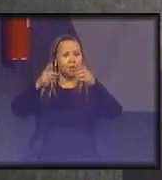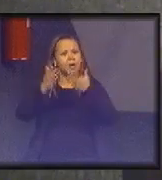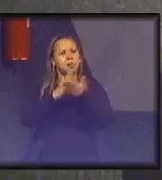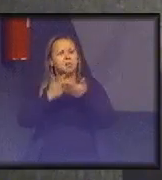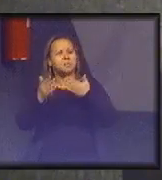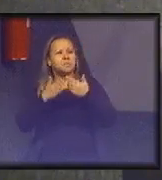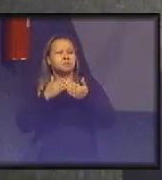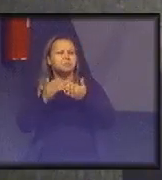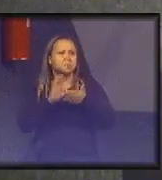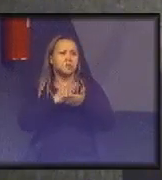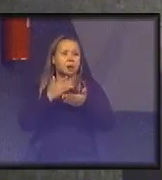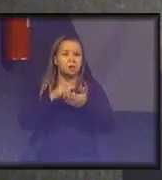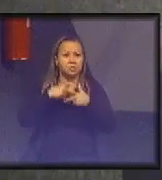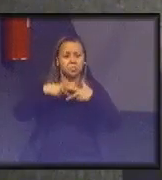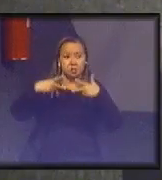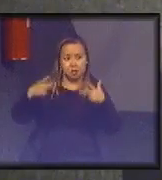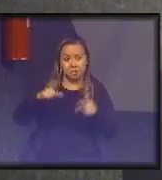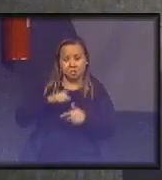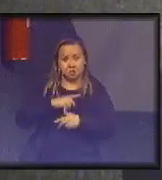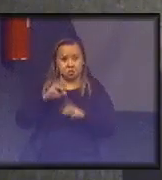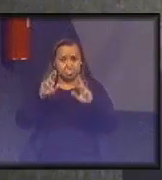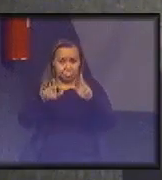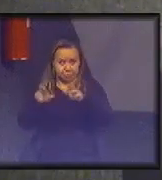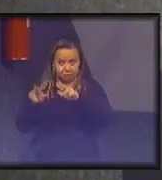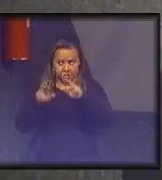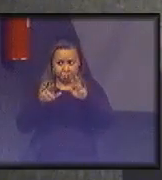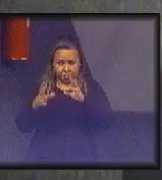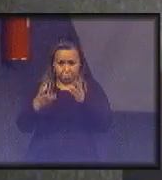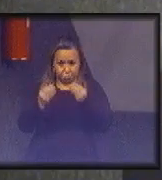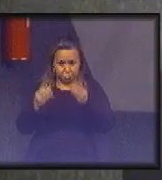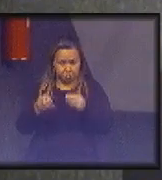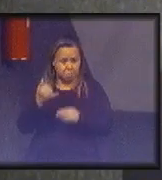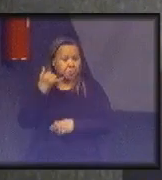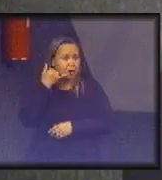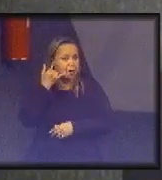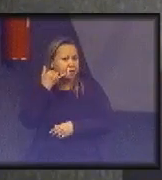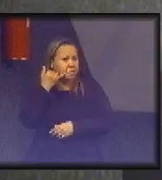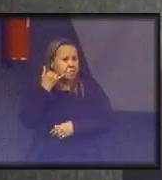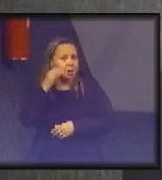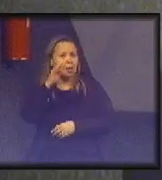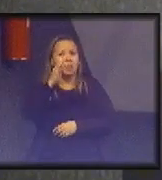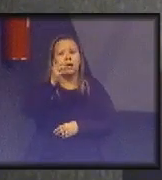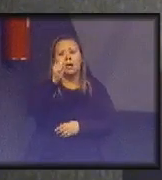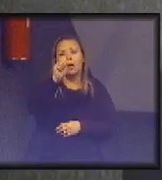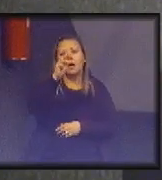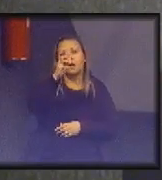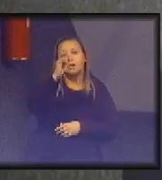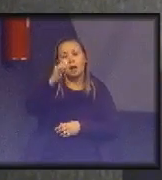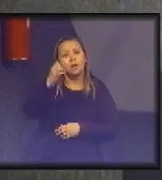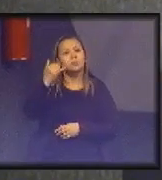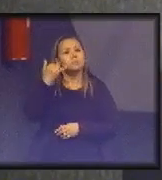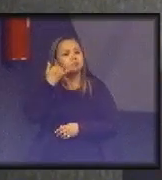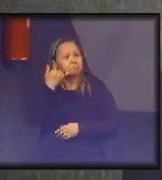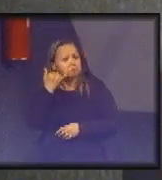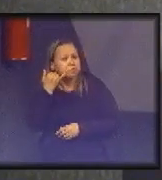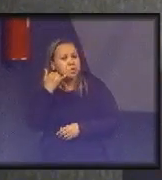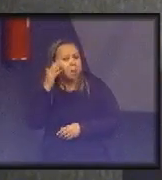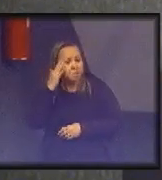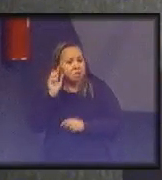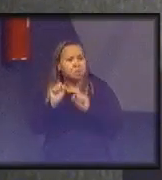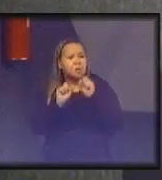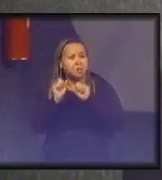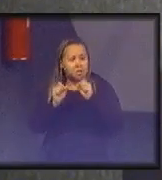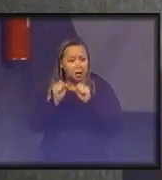muito atípicos, a Tati ainda pega o telefone e liga, mas, às vezes, nem fazendo tudo isso, o dado é corrigido. Então, gente